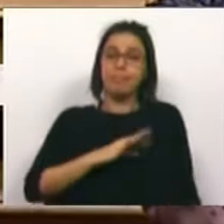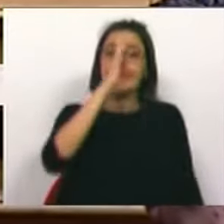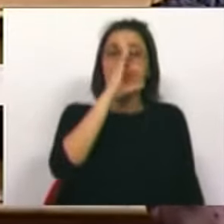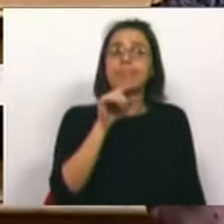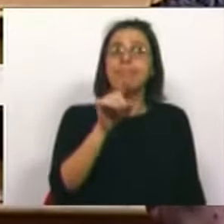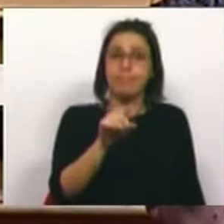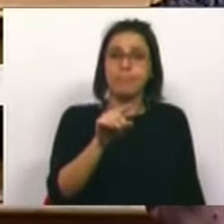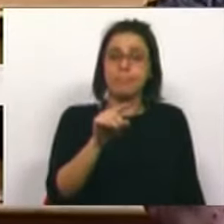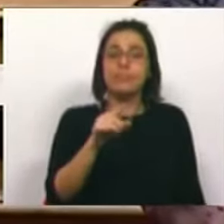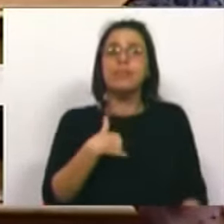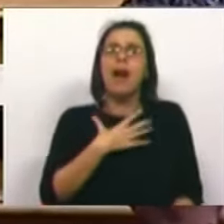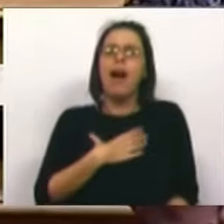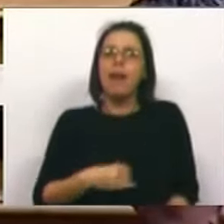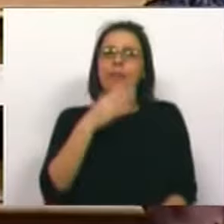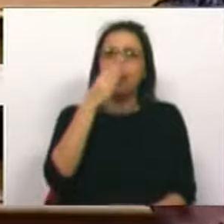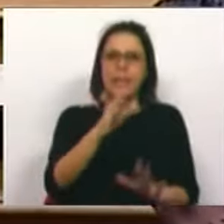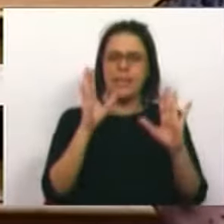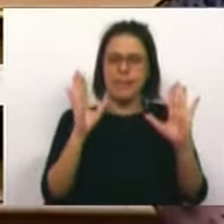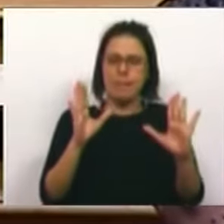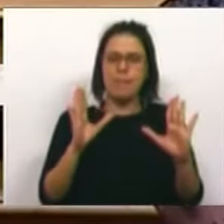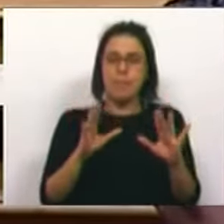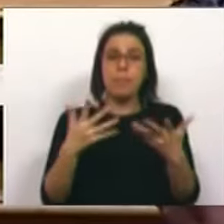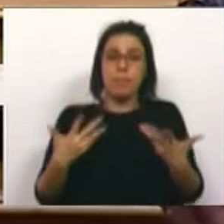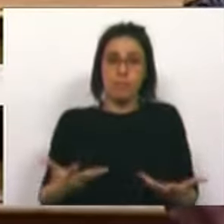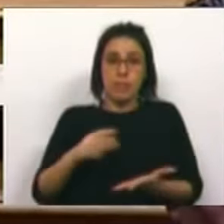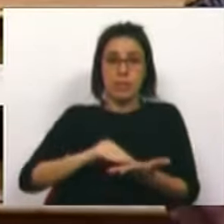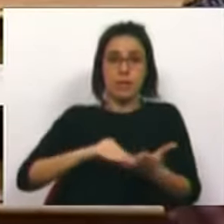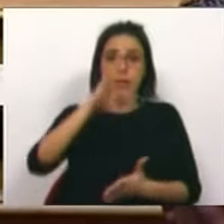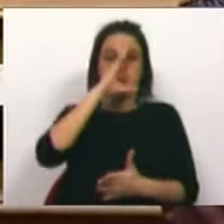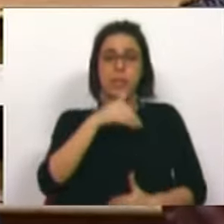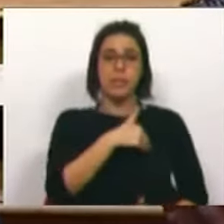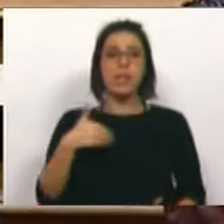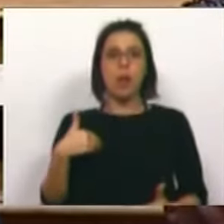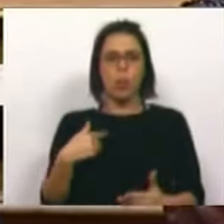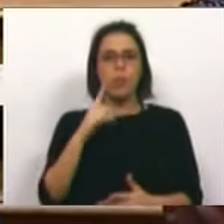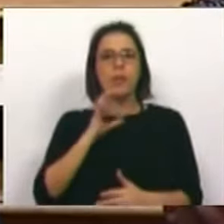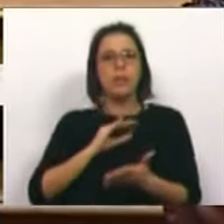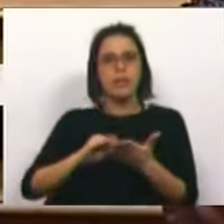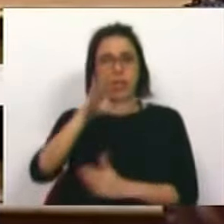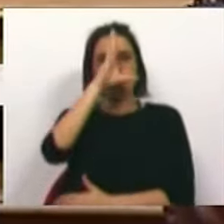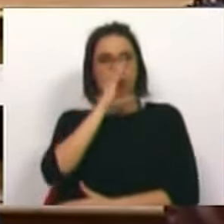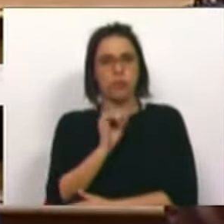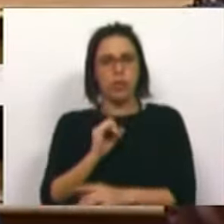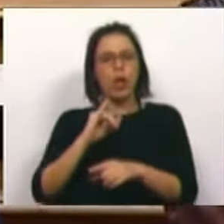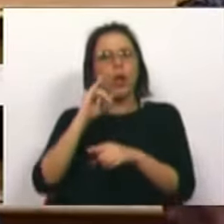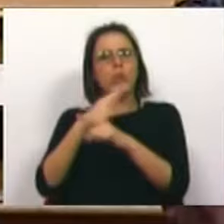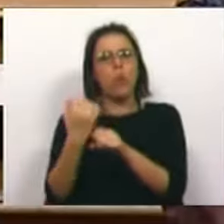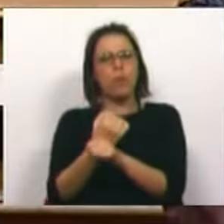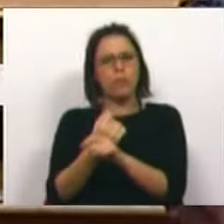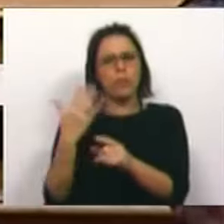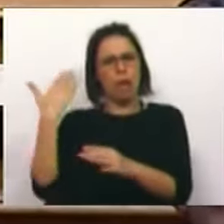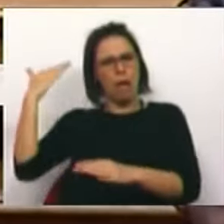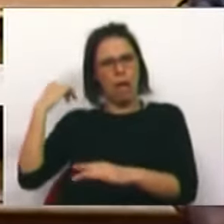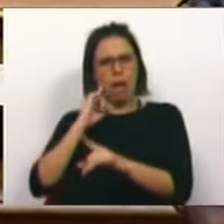Sr. Ministro, gostaríamos de lhe dizer o seguinte. A atual Secretária de Estado da Saúde, a Sra. Secretária de Estado noutras funções à